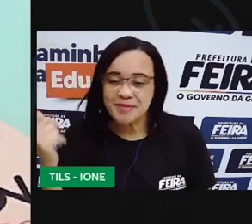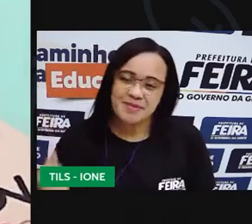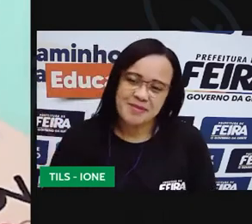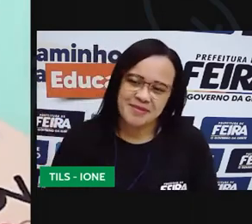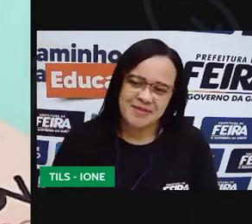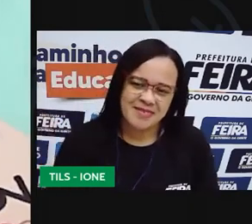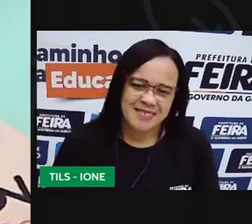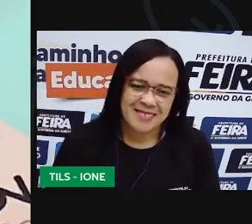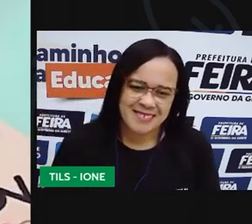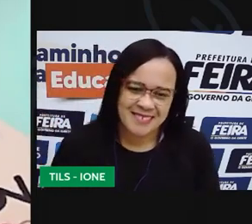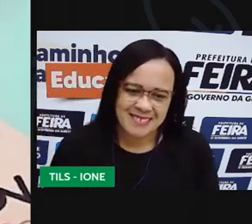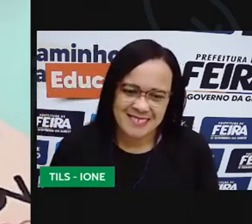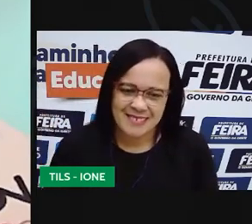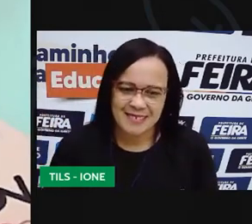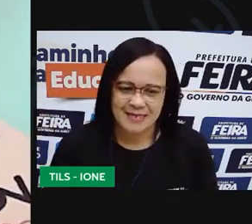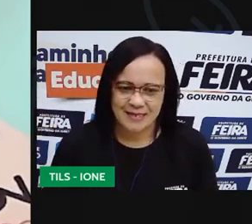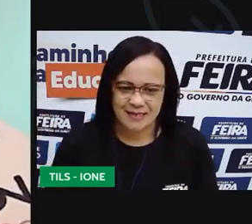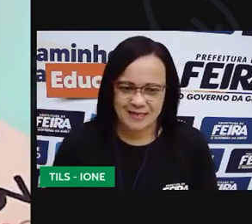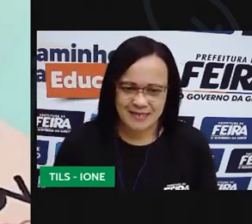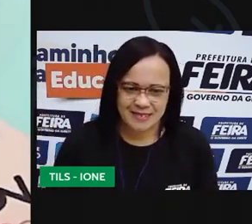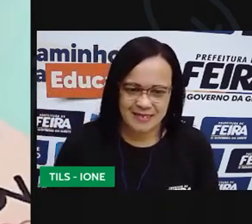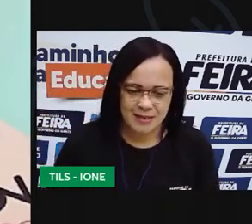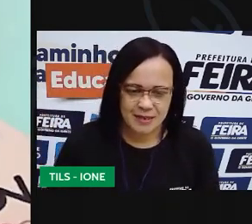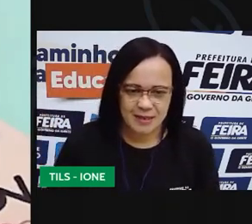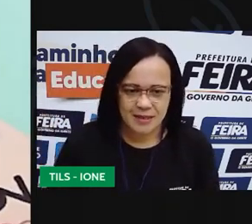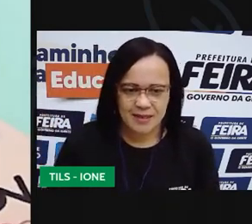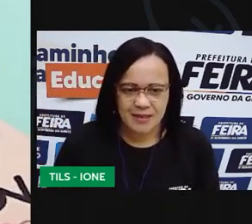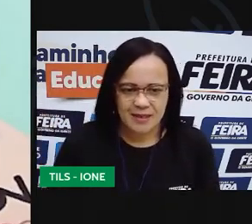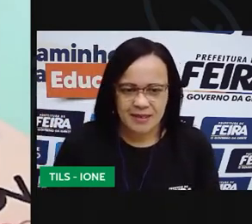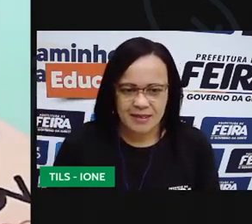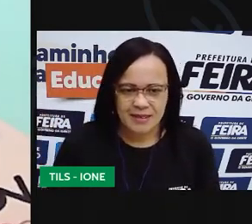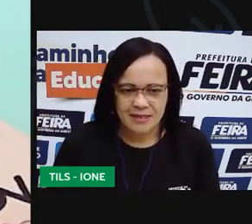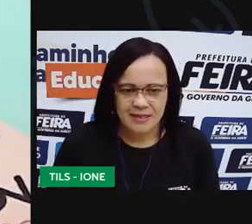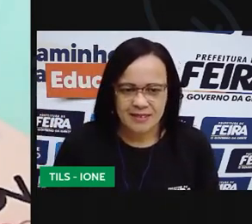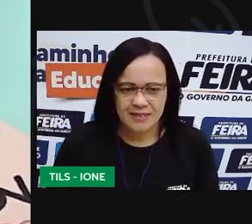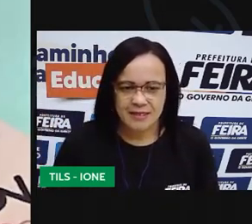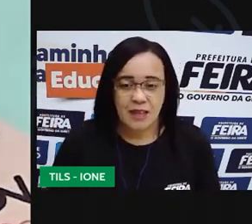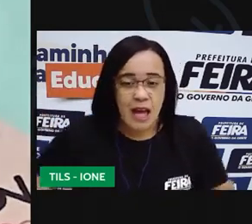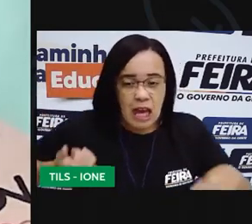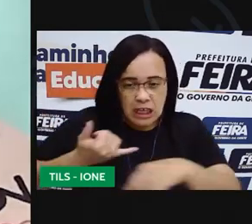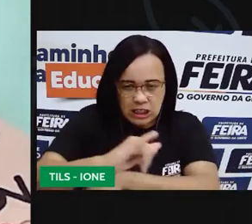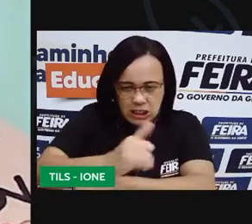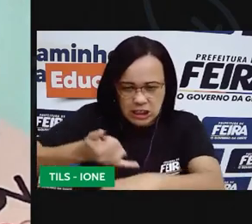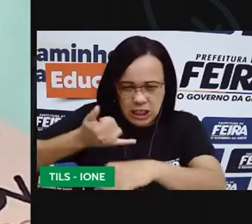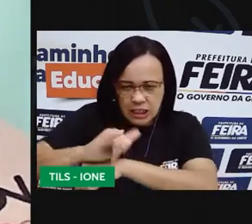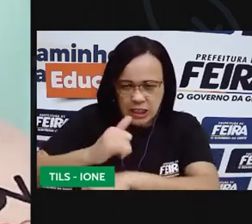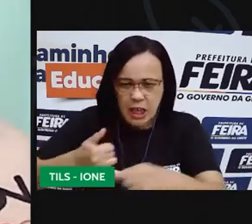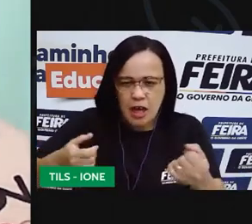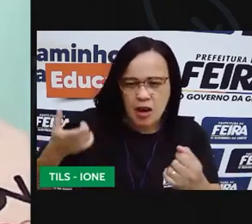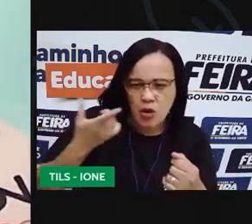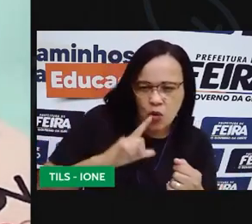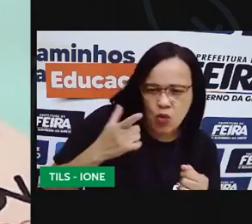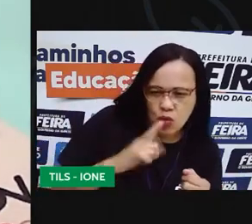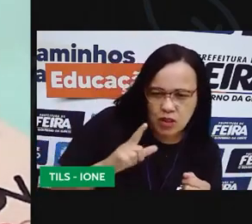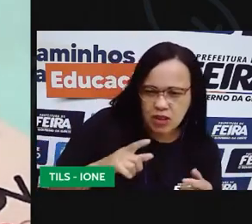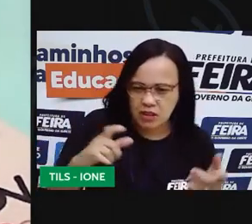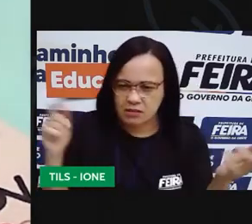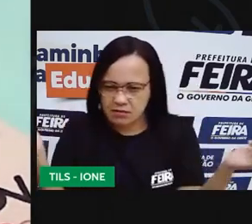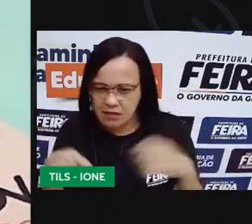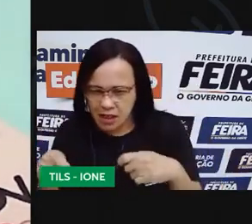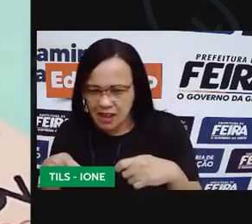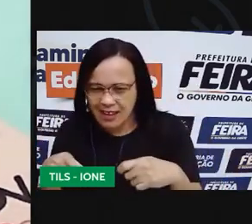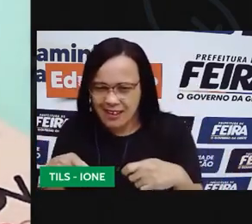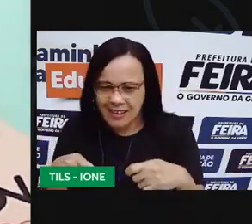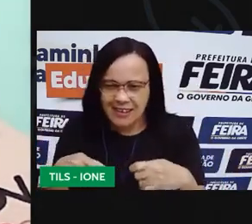E aí a gente vai criando estratégias para tentar pegar